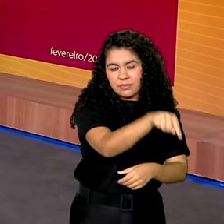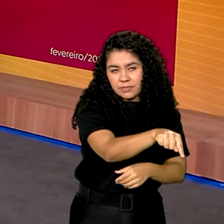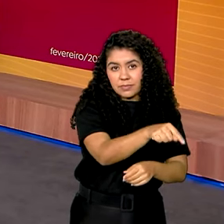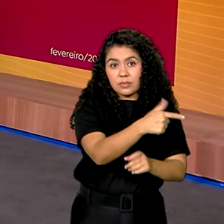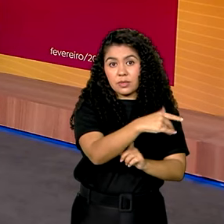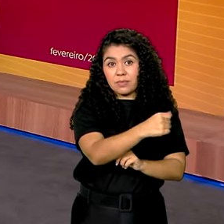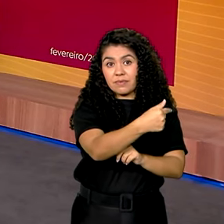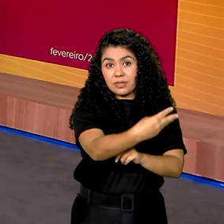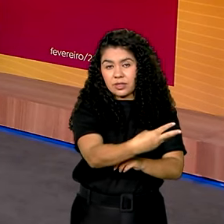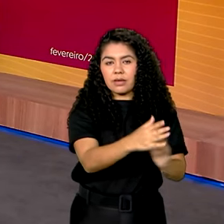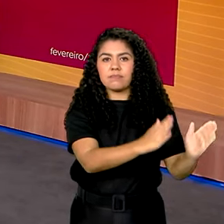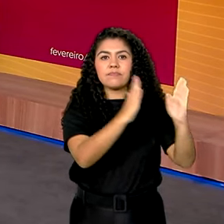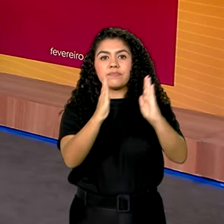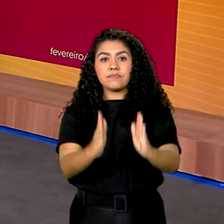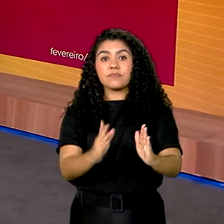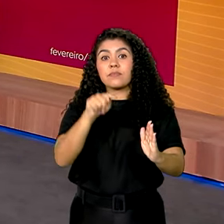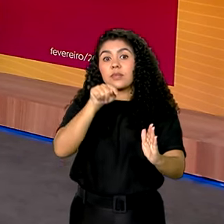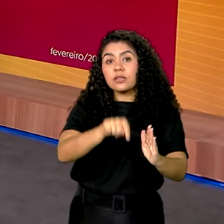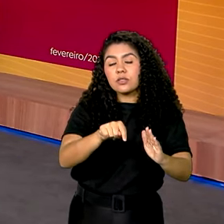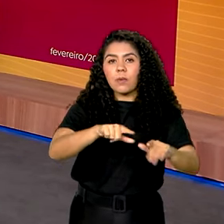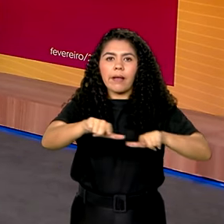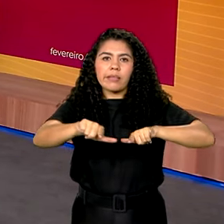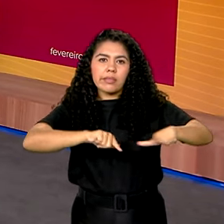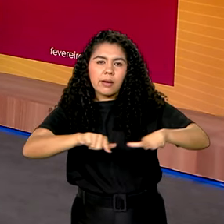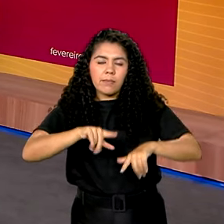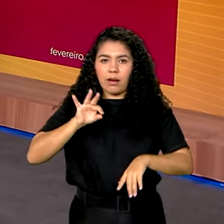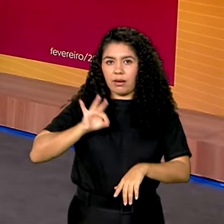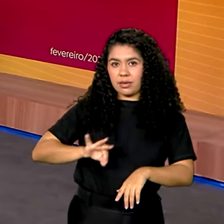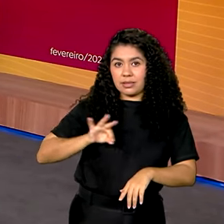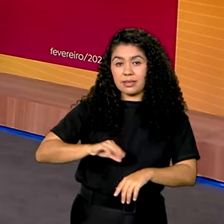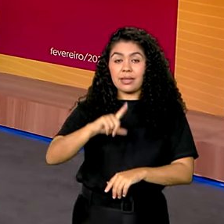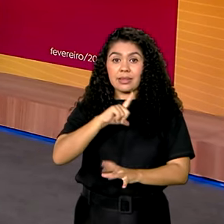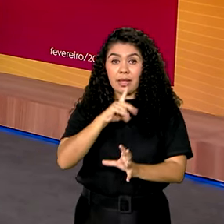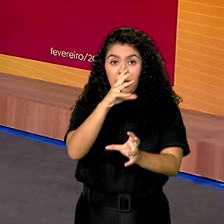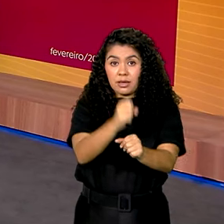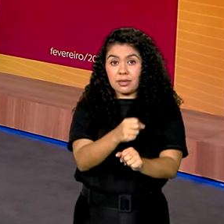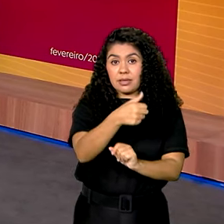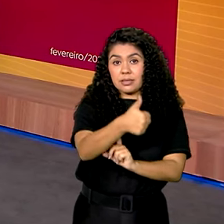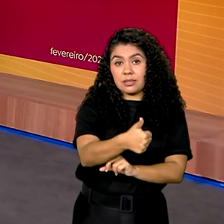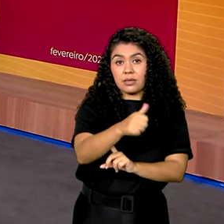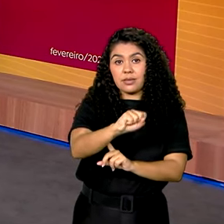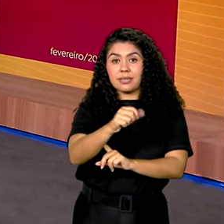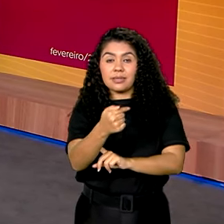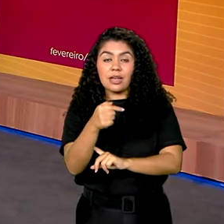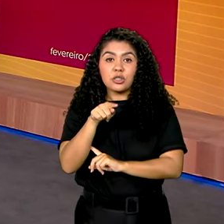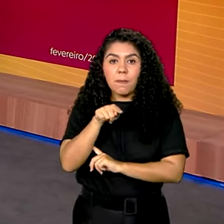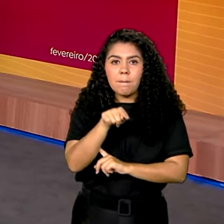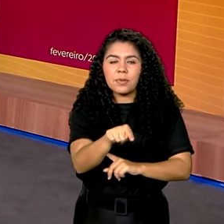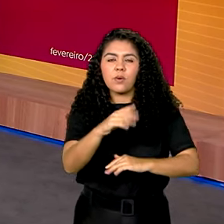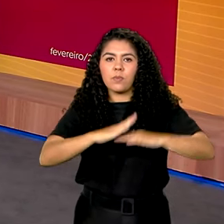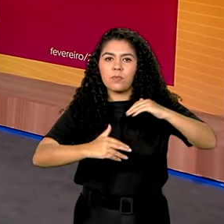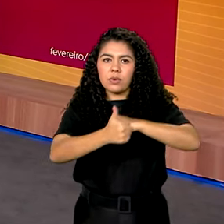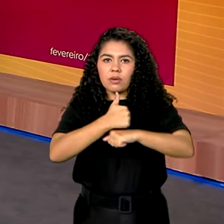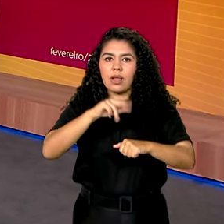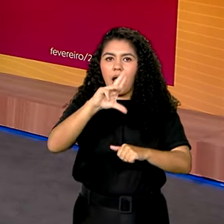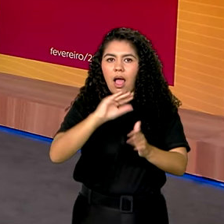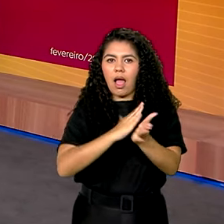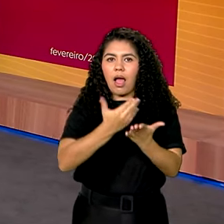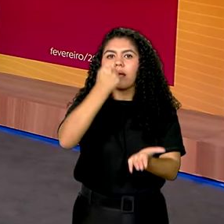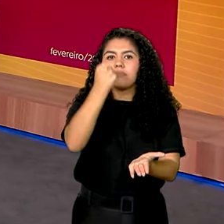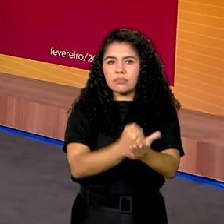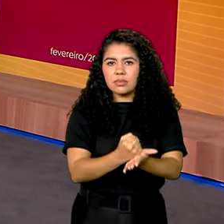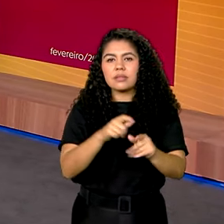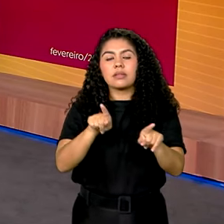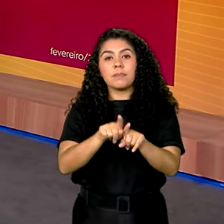Emprego e renda, temos aí 187 mil trabalhadores com carteira assinada e 26